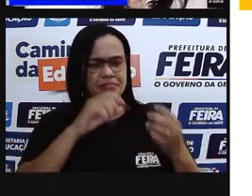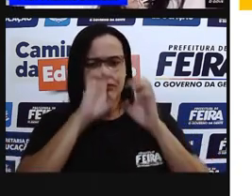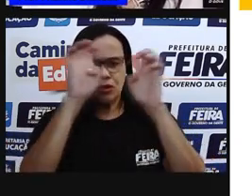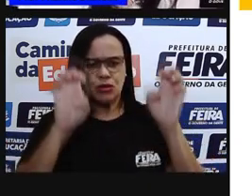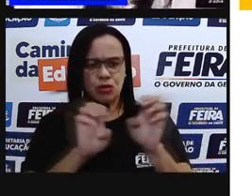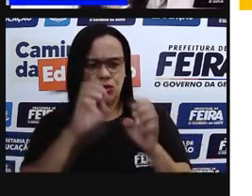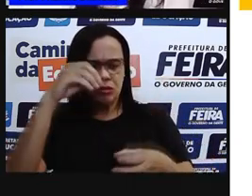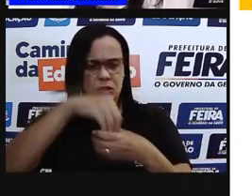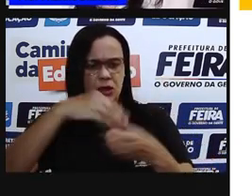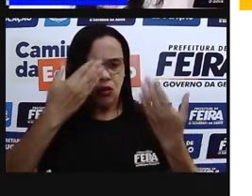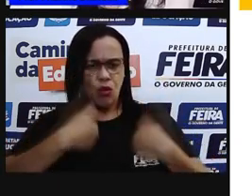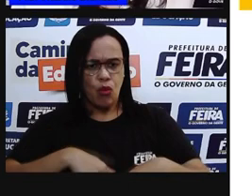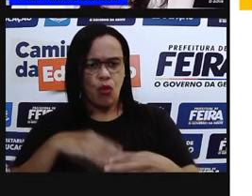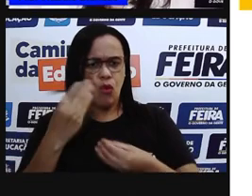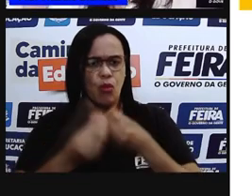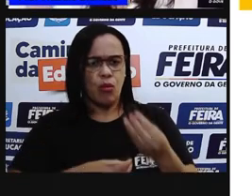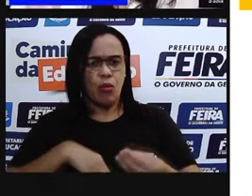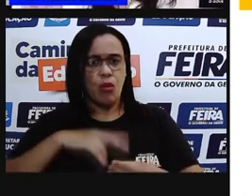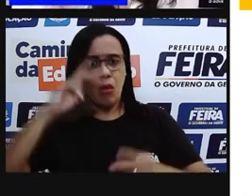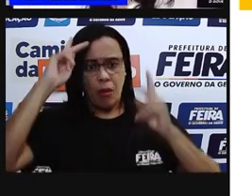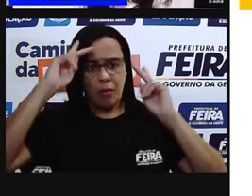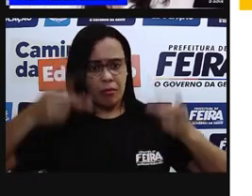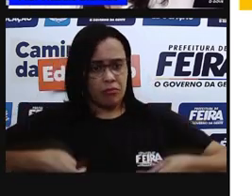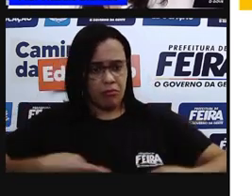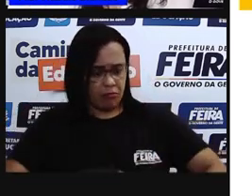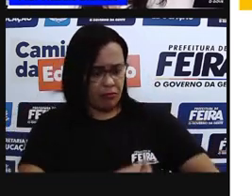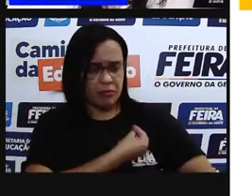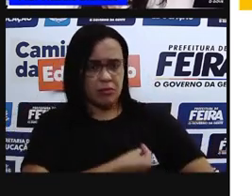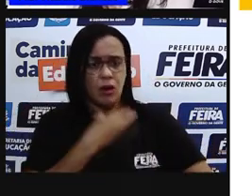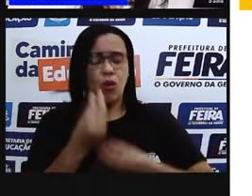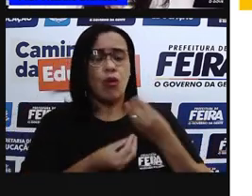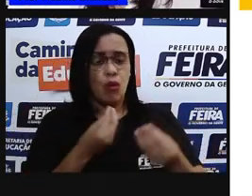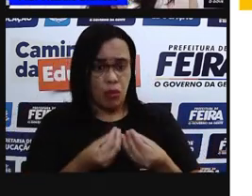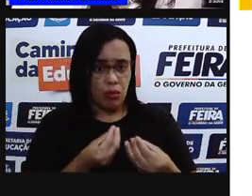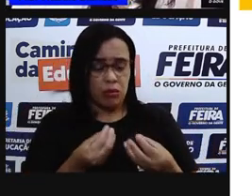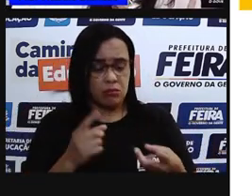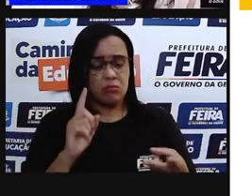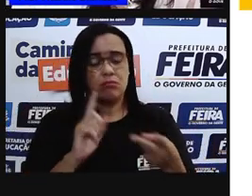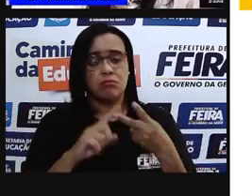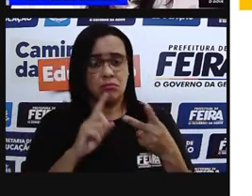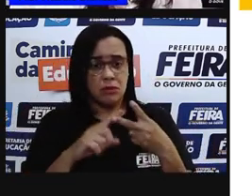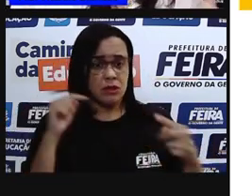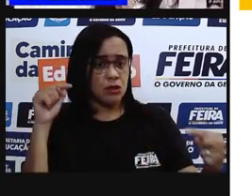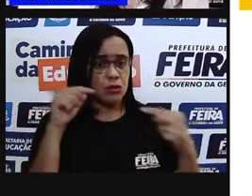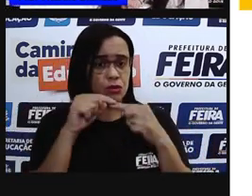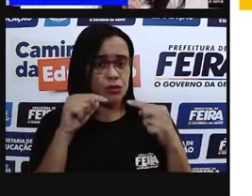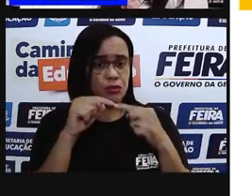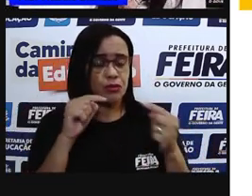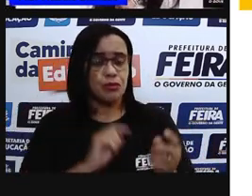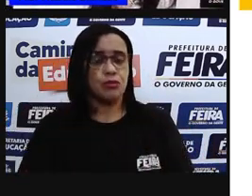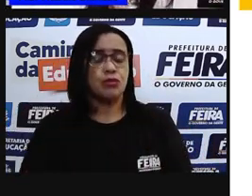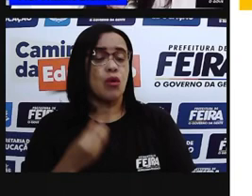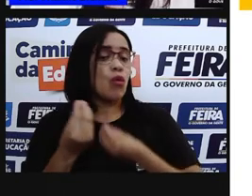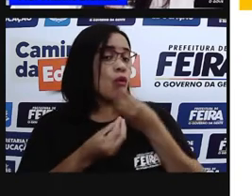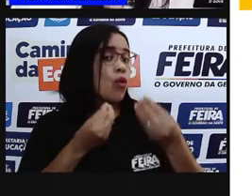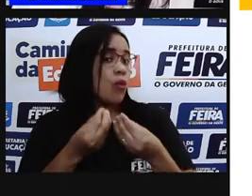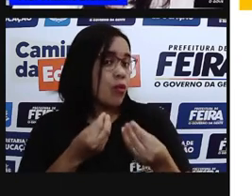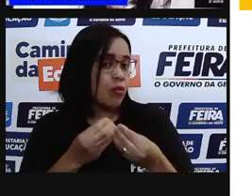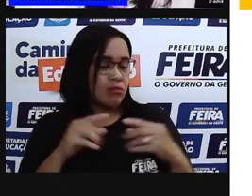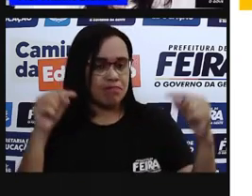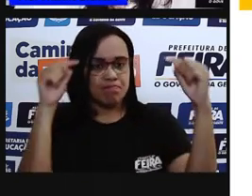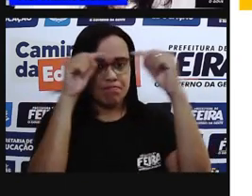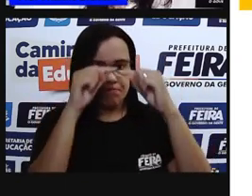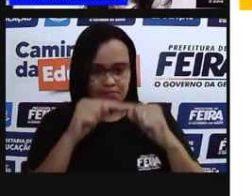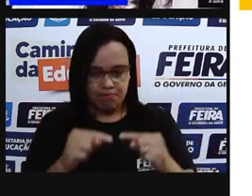funcional dos seres vivos. Segundo objetivo dessa aula, associar os gametas à transmissão